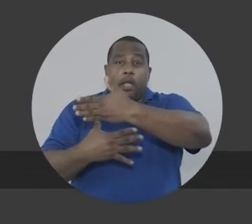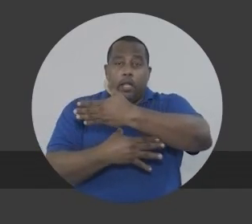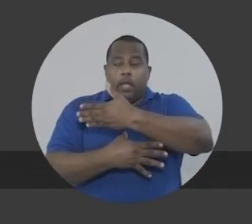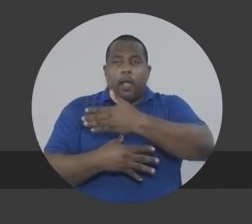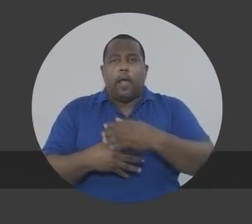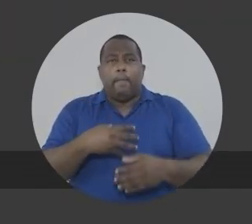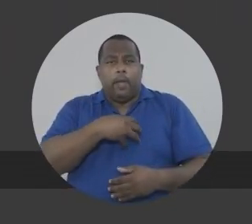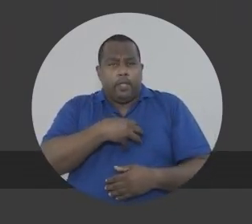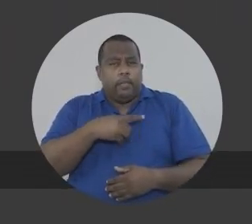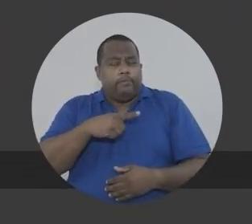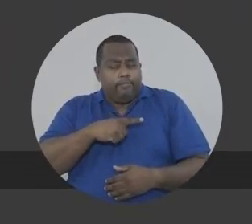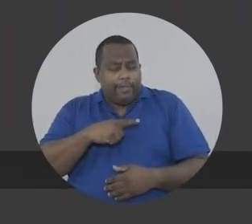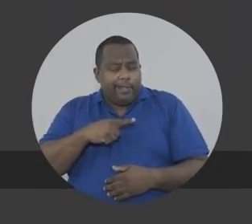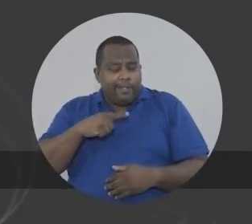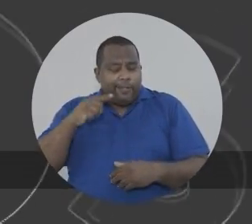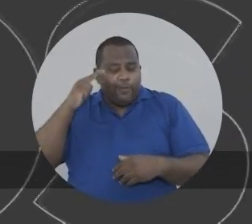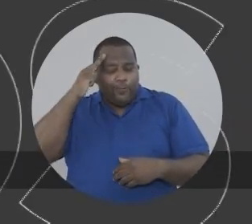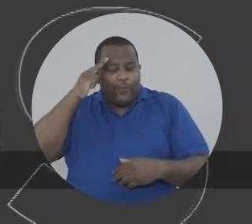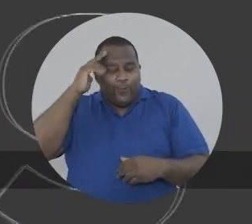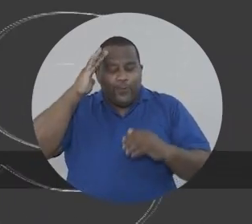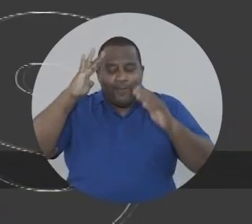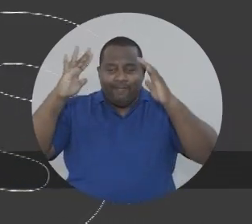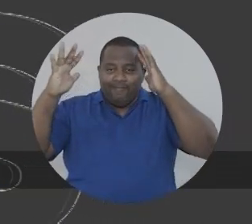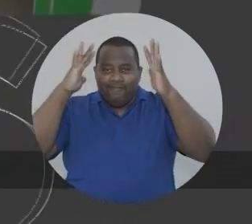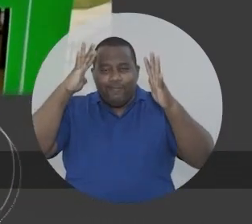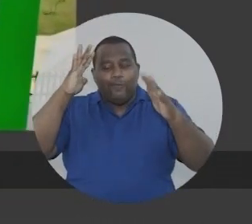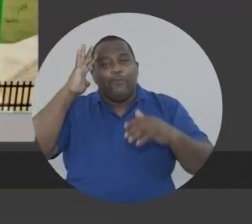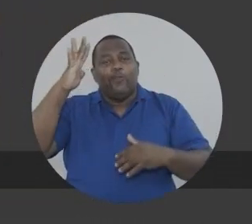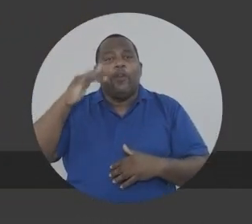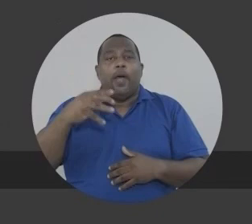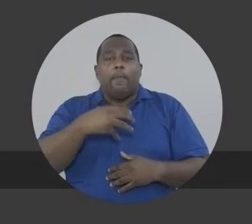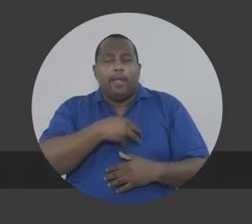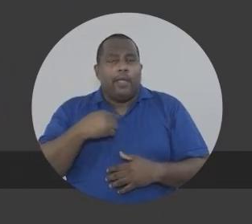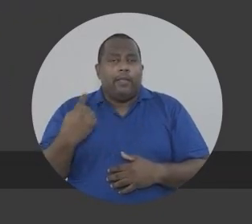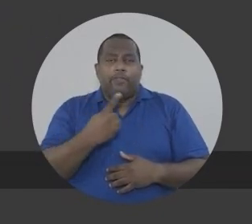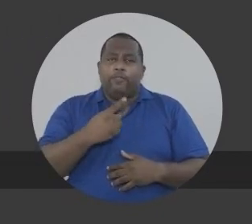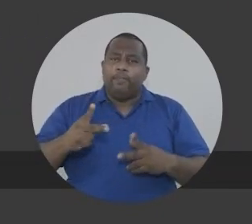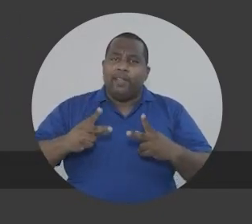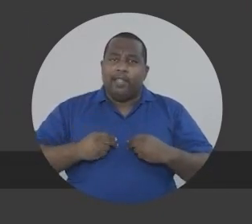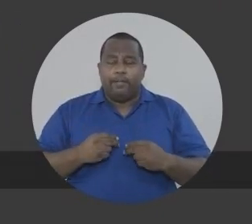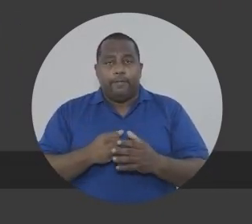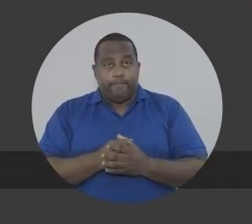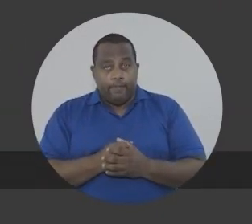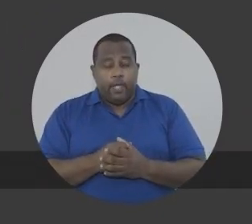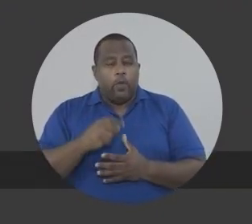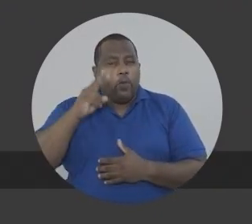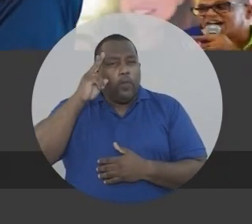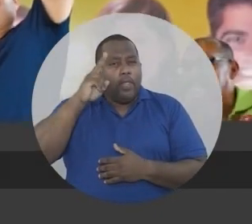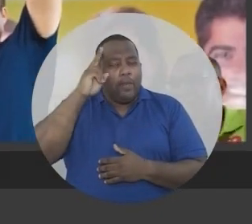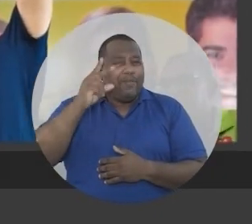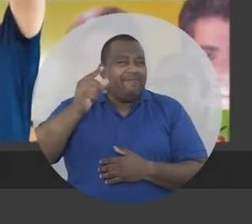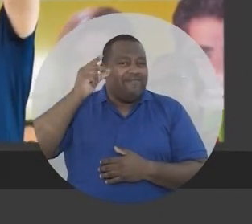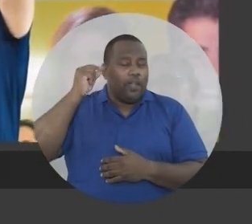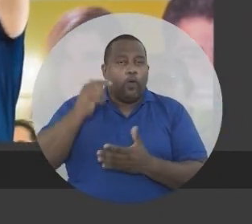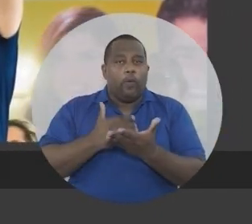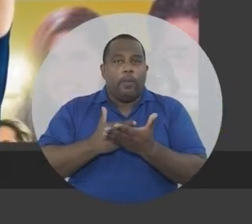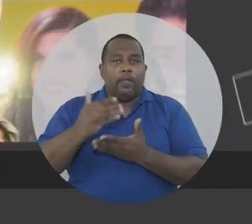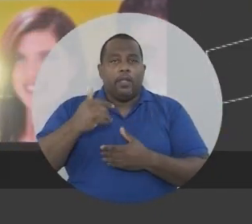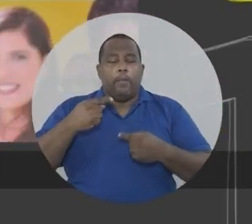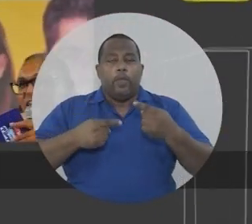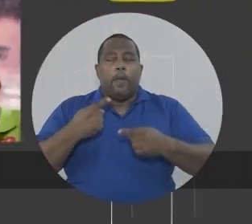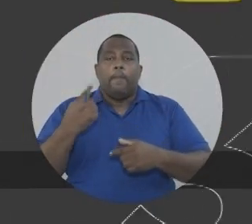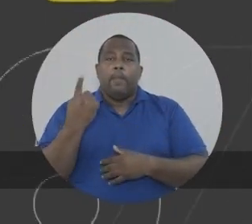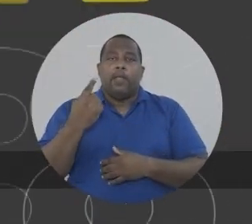melhor prefeito do Brasil. Em oito anos, Kaká foi um dos deputados que mais enviou recursos para a Bahia e oito vezes